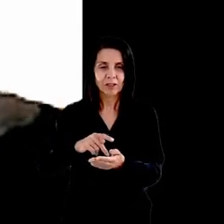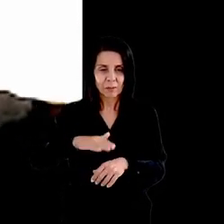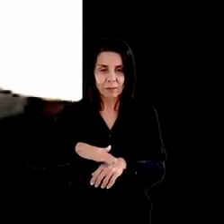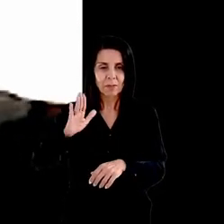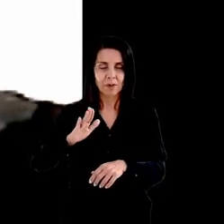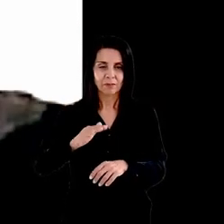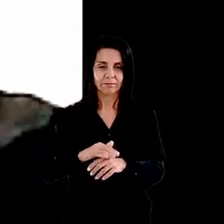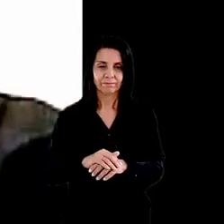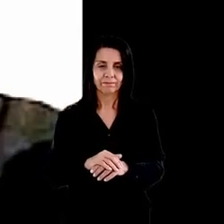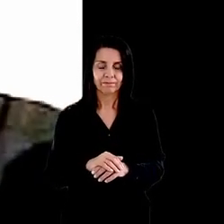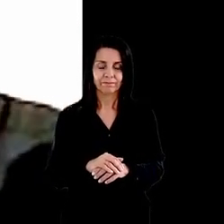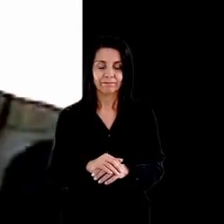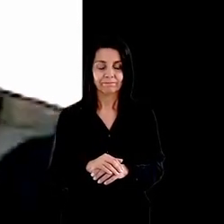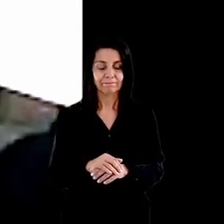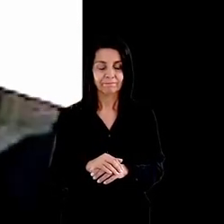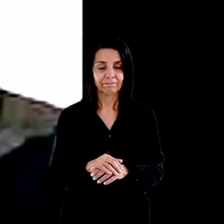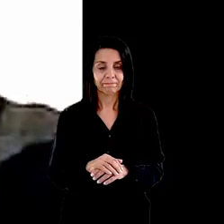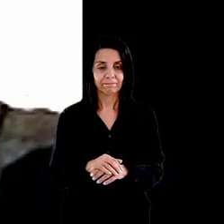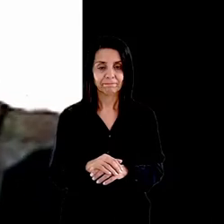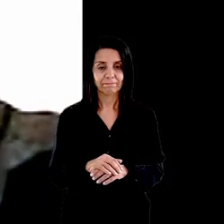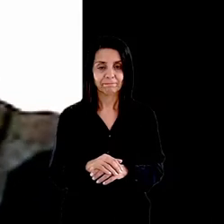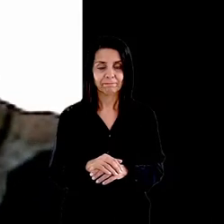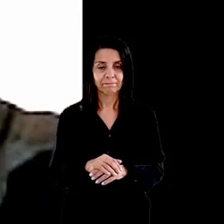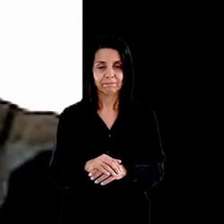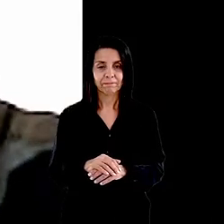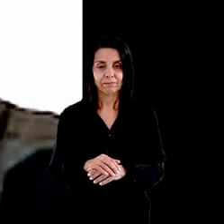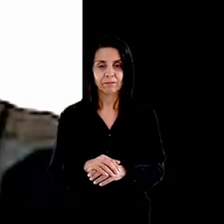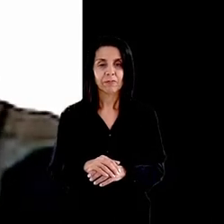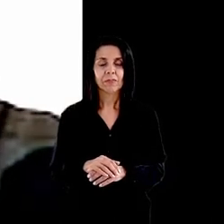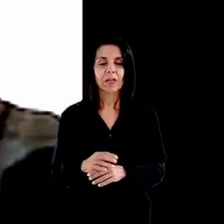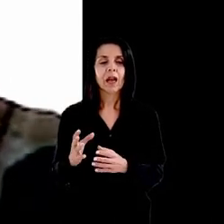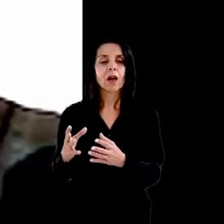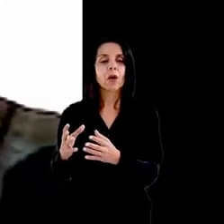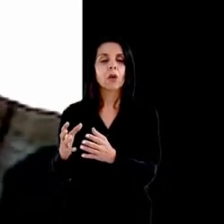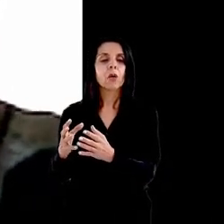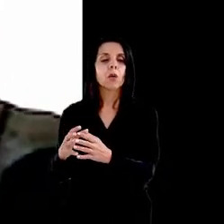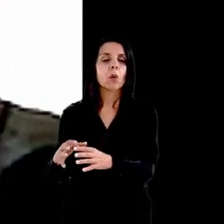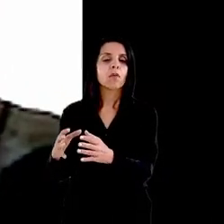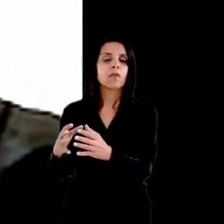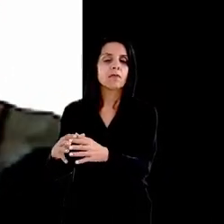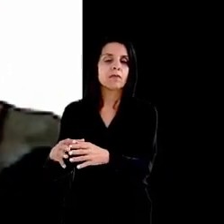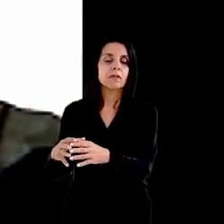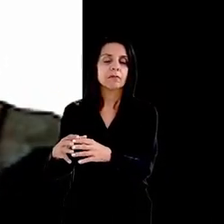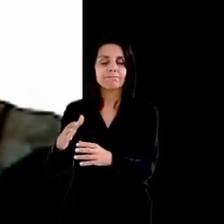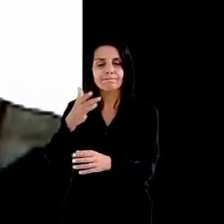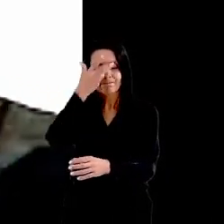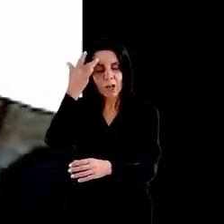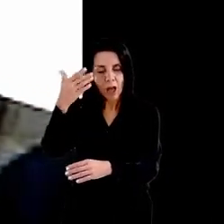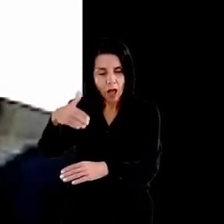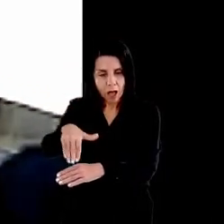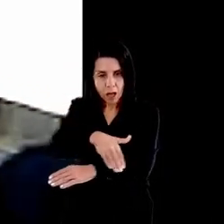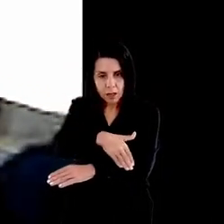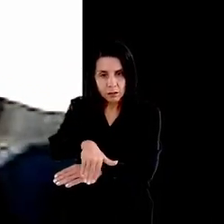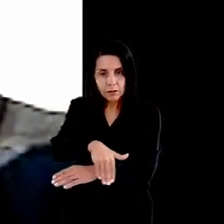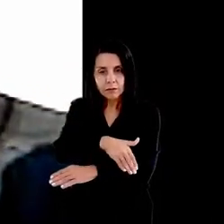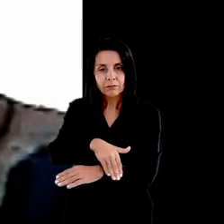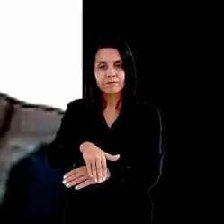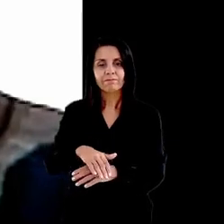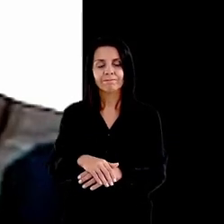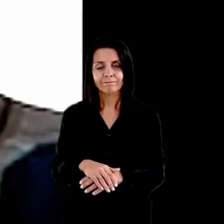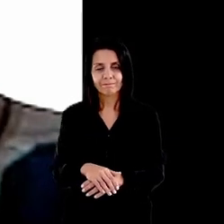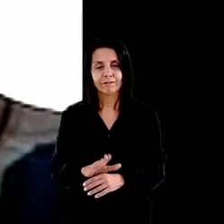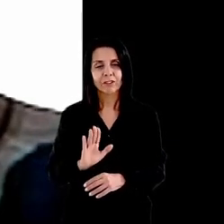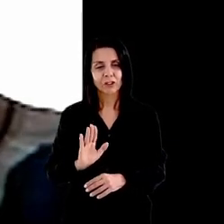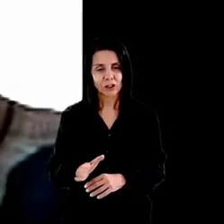com o povo da rua eu já ouvi muitos depoimentos muito significativos e dolorosos e eu quero do que representa